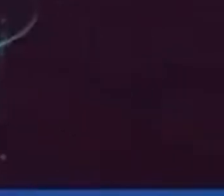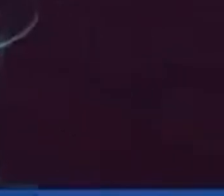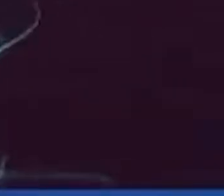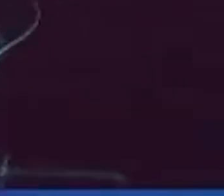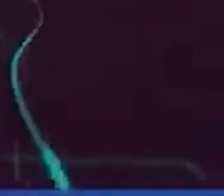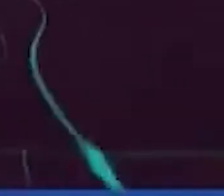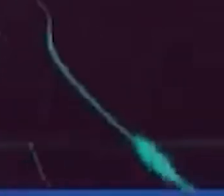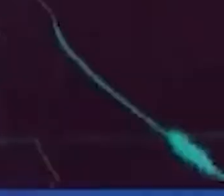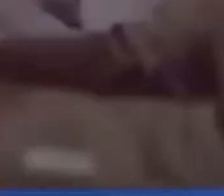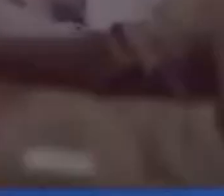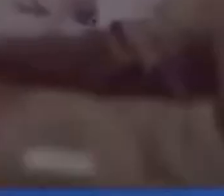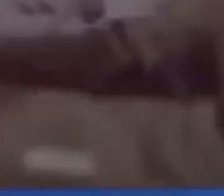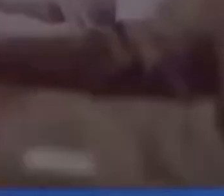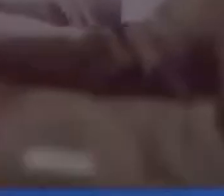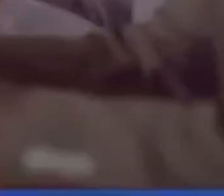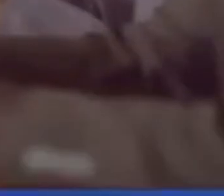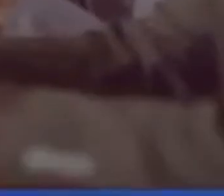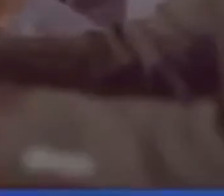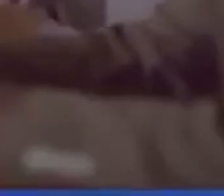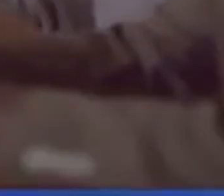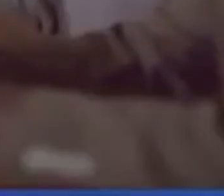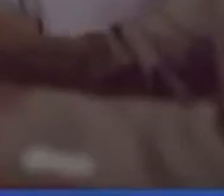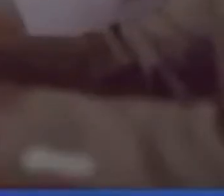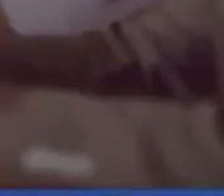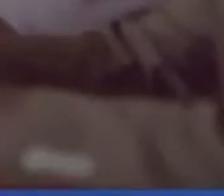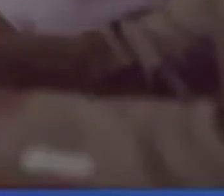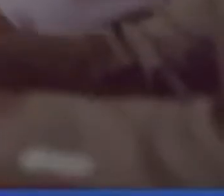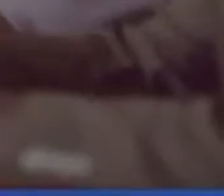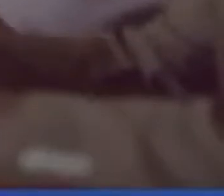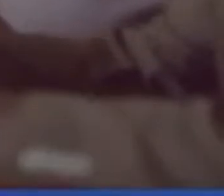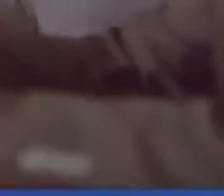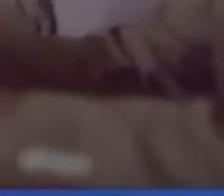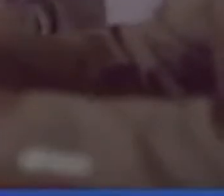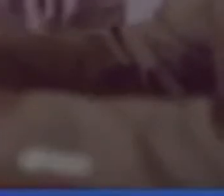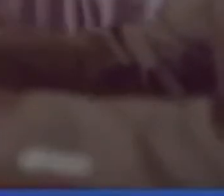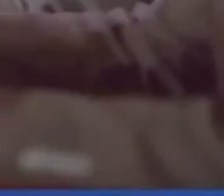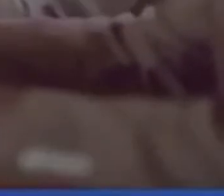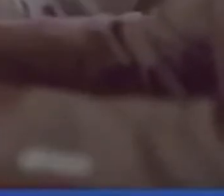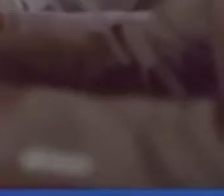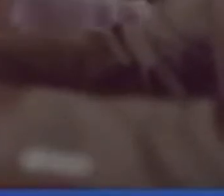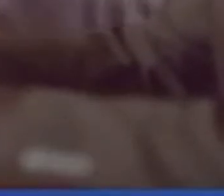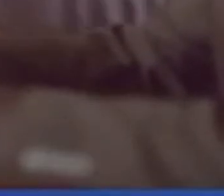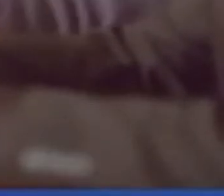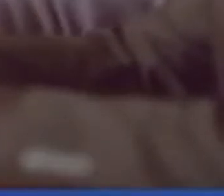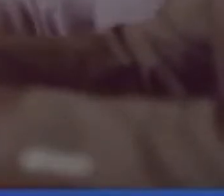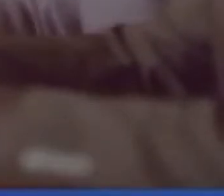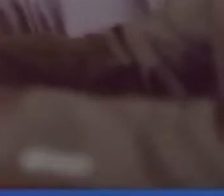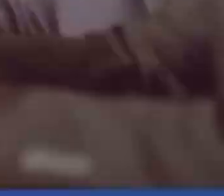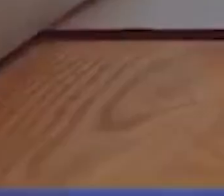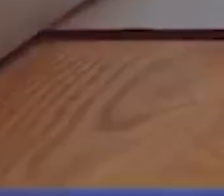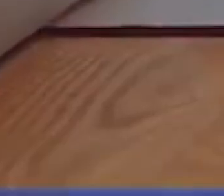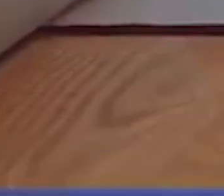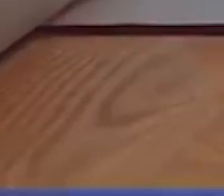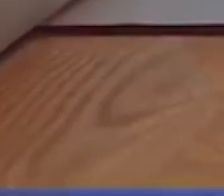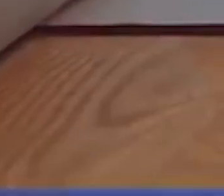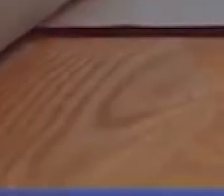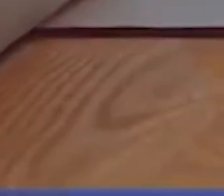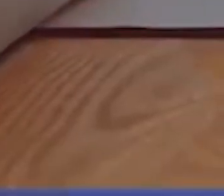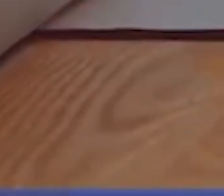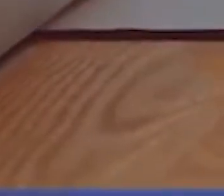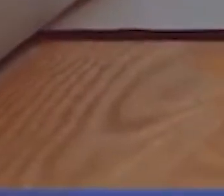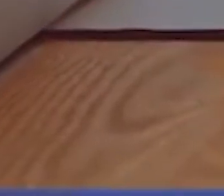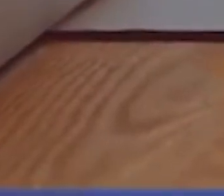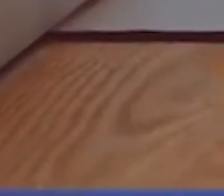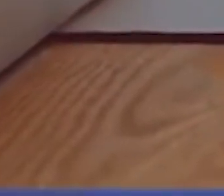Solutions Marketplace temos um Marketplace de soluções com mais de 100 fornecedores para identificar as melhores soluções para as necessidades